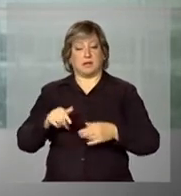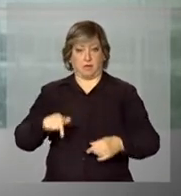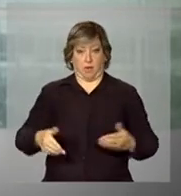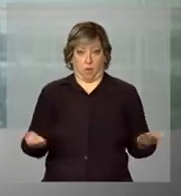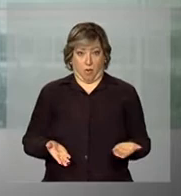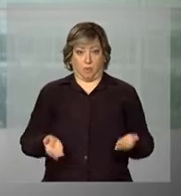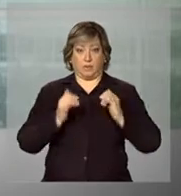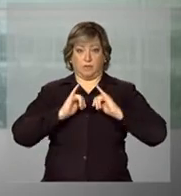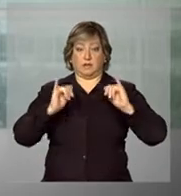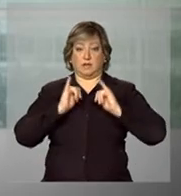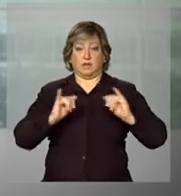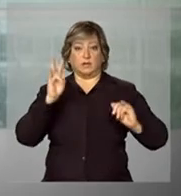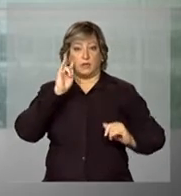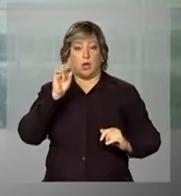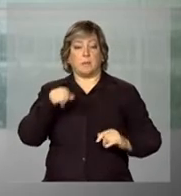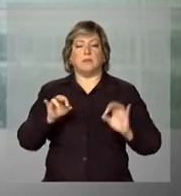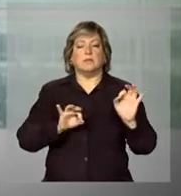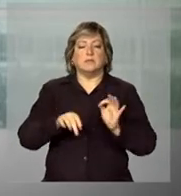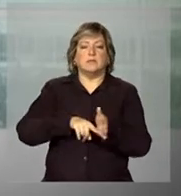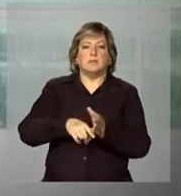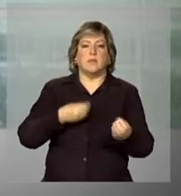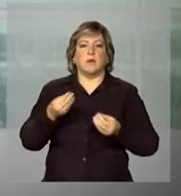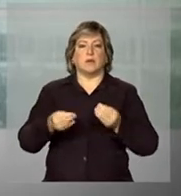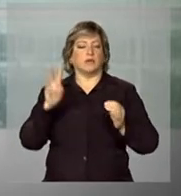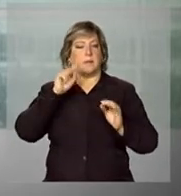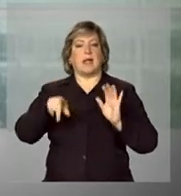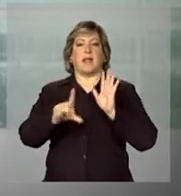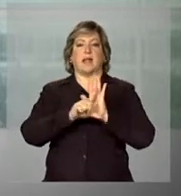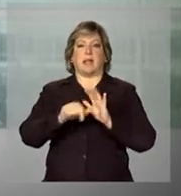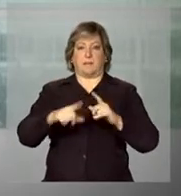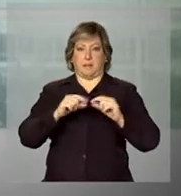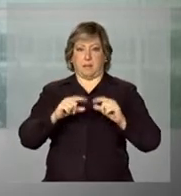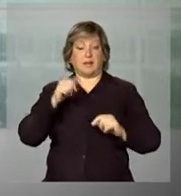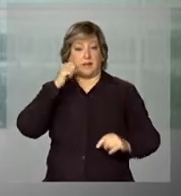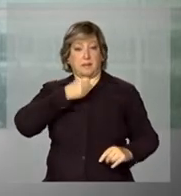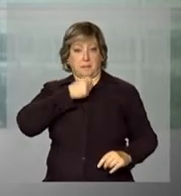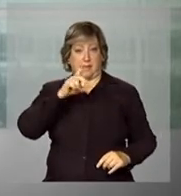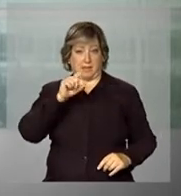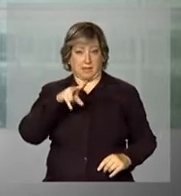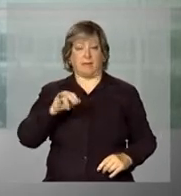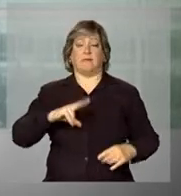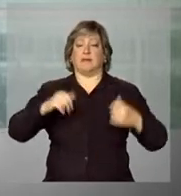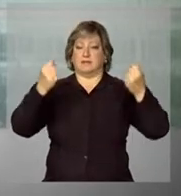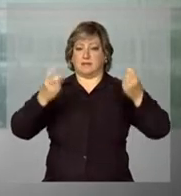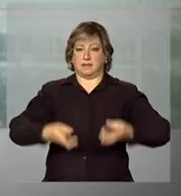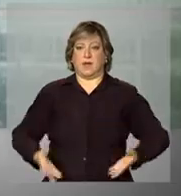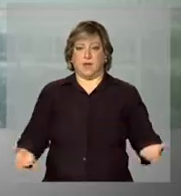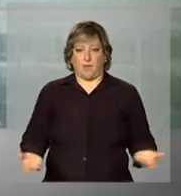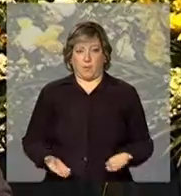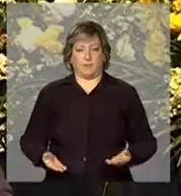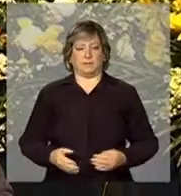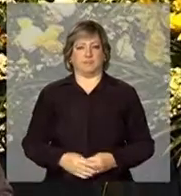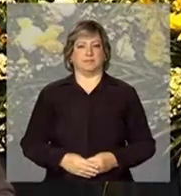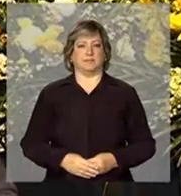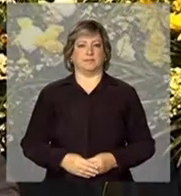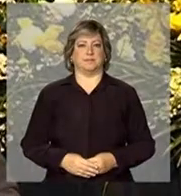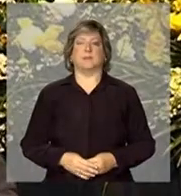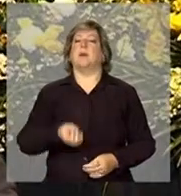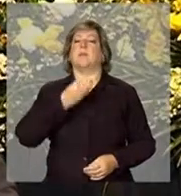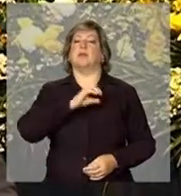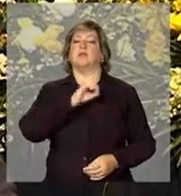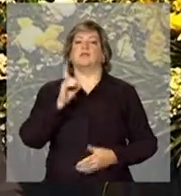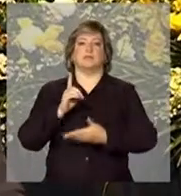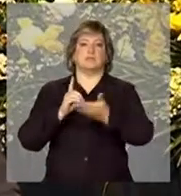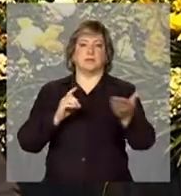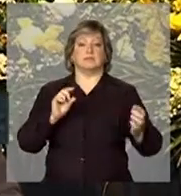balanço sobre a lei em Brasília. A repórter Daniela Almeida tem as informações ao vivo. Bom dia, Daniela. Bom